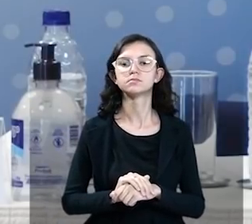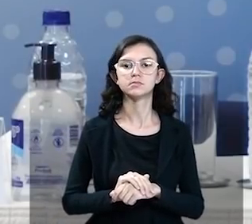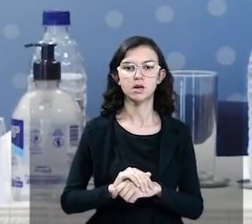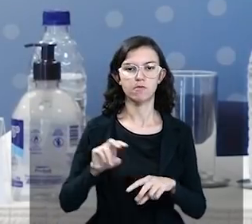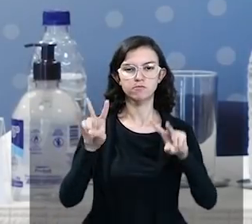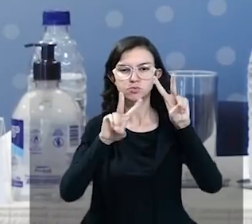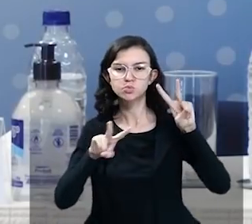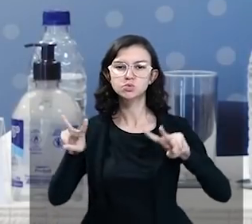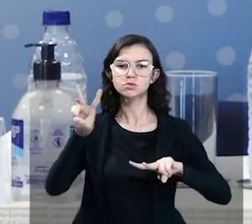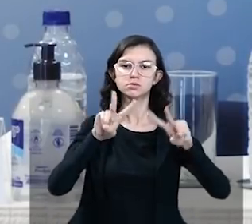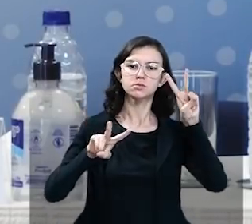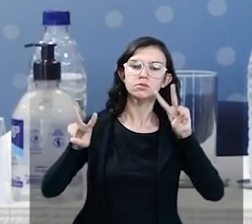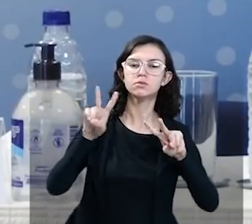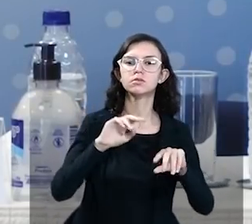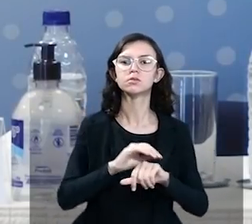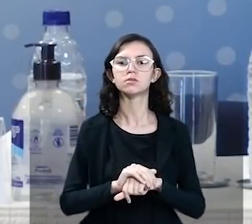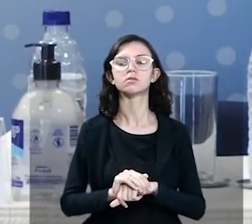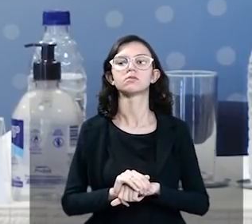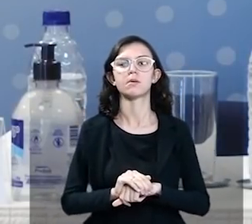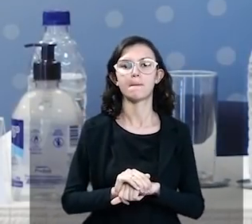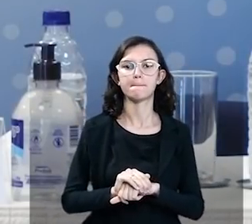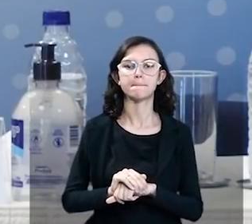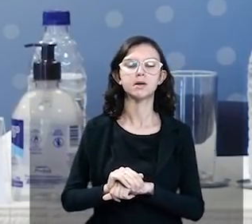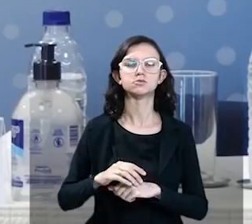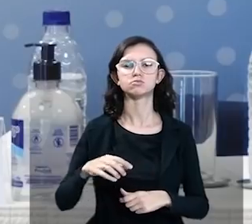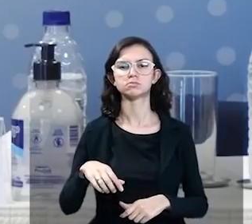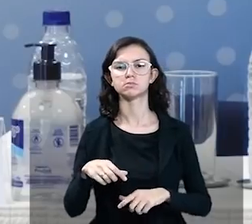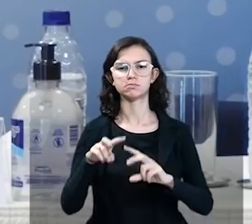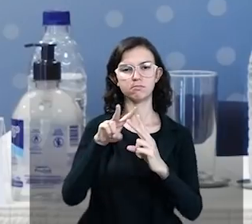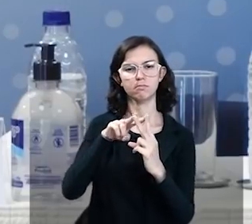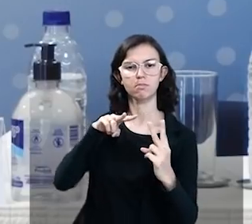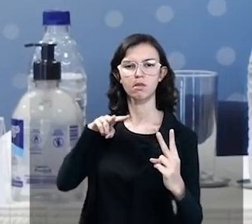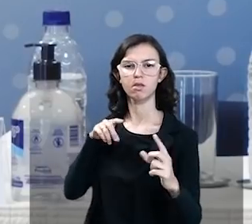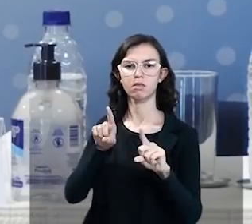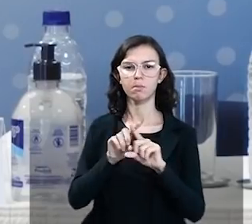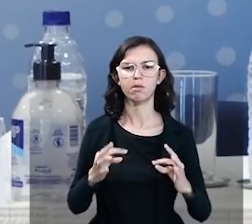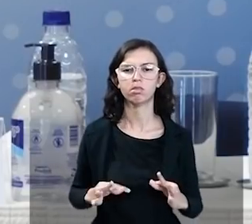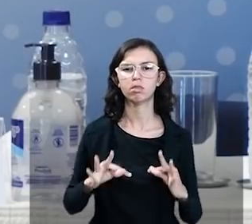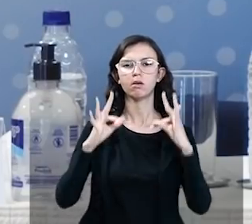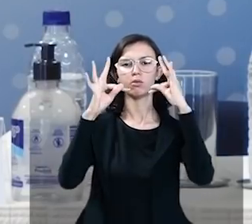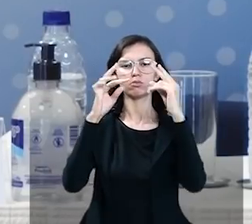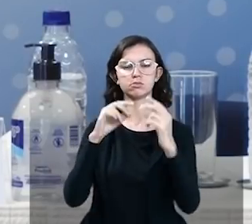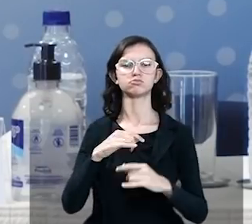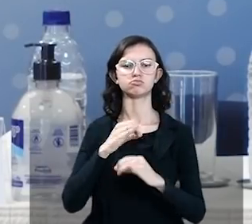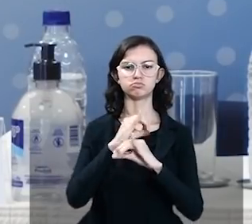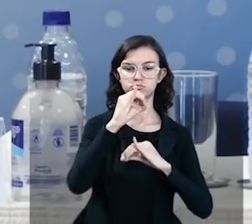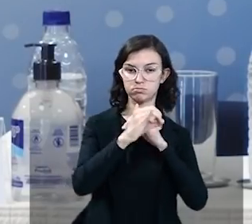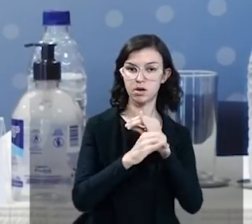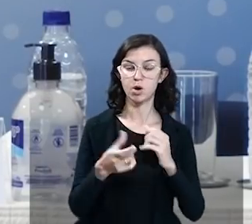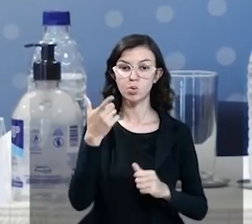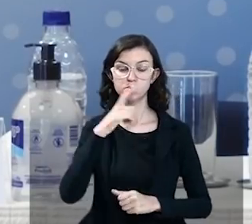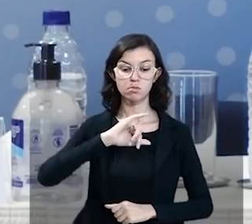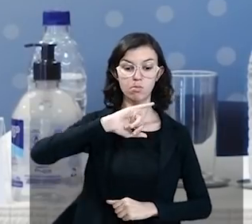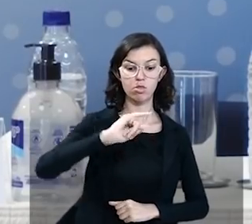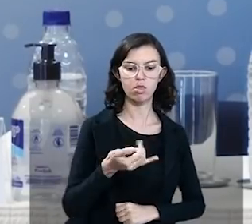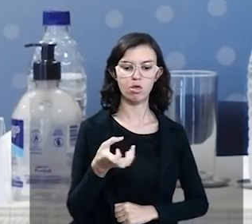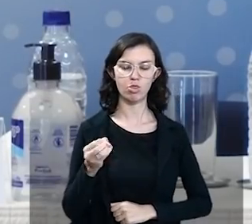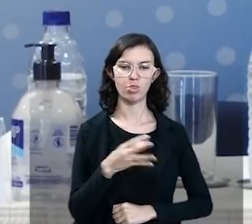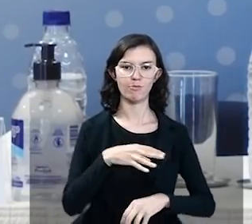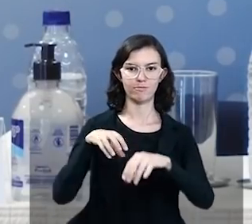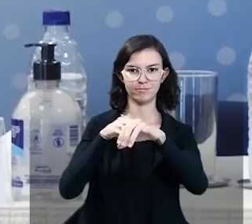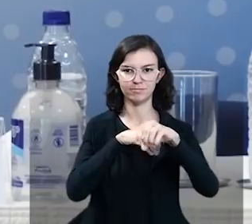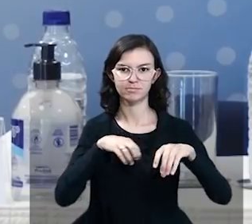experiências de visualização, de uso de mídias digitais, vão nos permitir enormes oportunidades na educação.